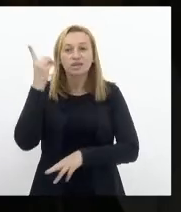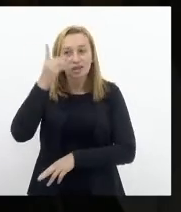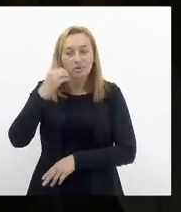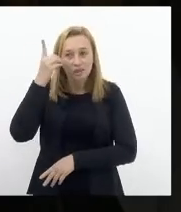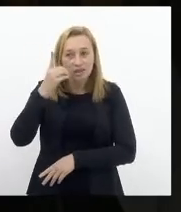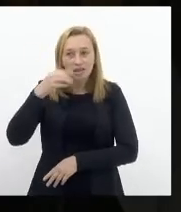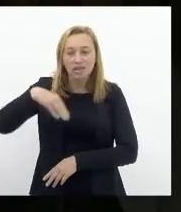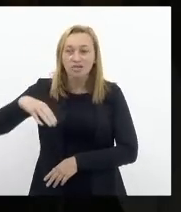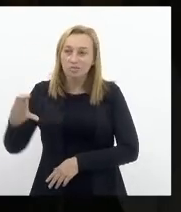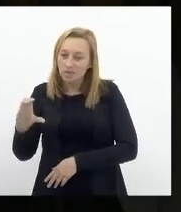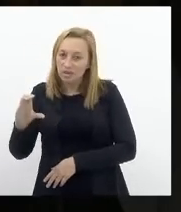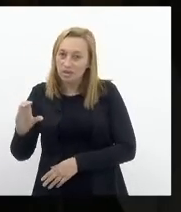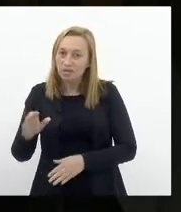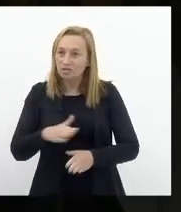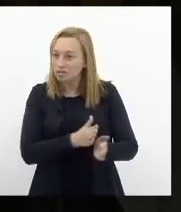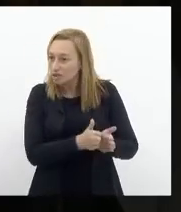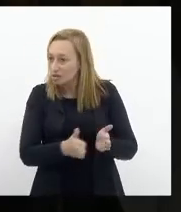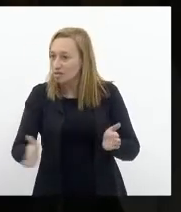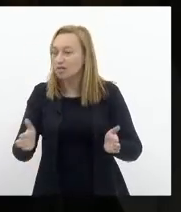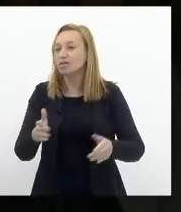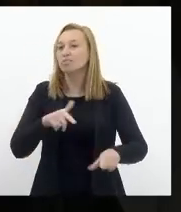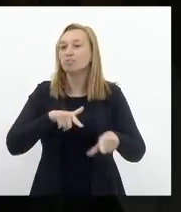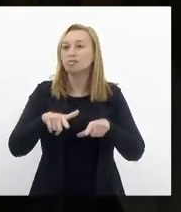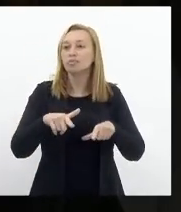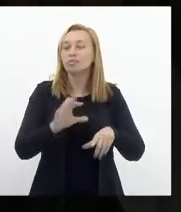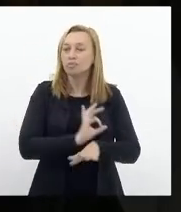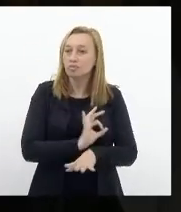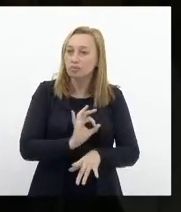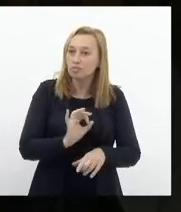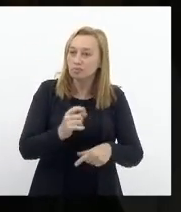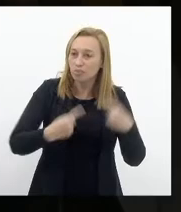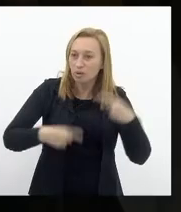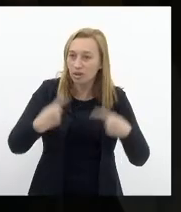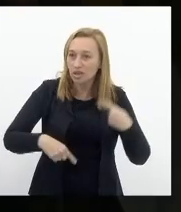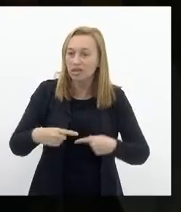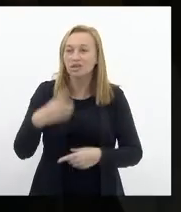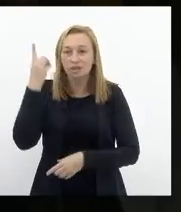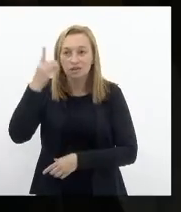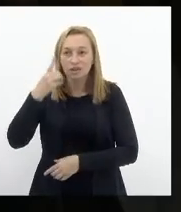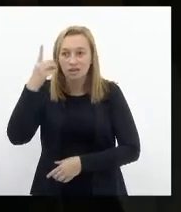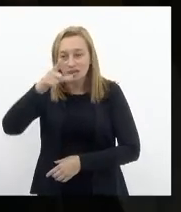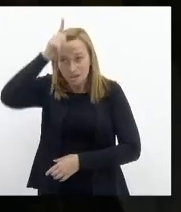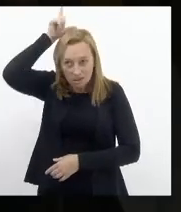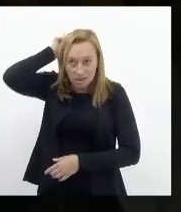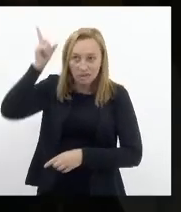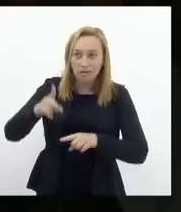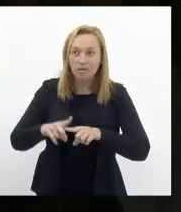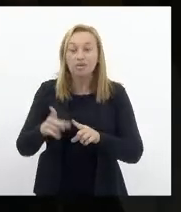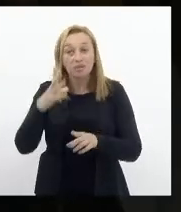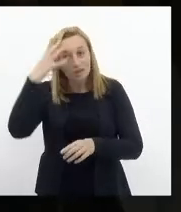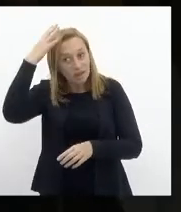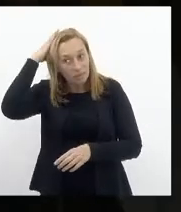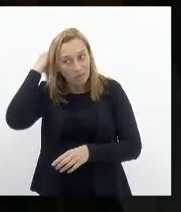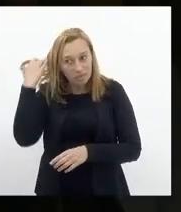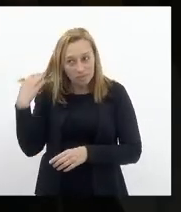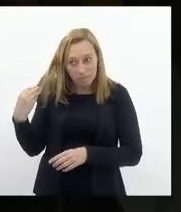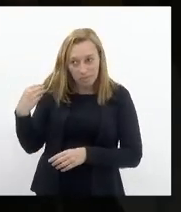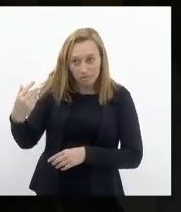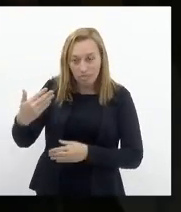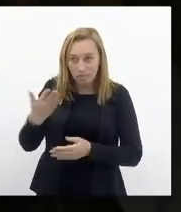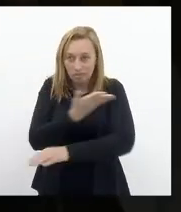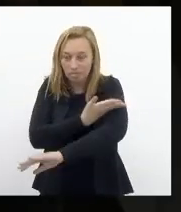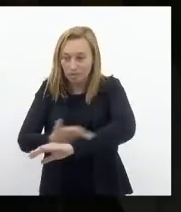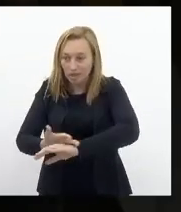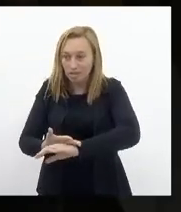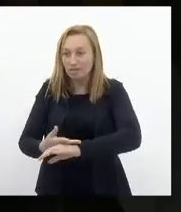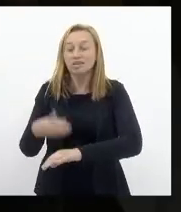trajetória política, assim como o respeito do deputado Luiz Paulo, mas talvez essa trajetória e os cabelos brancos do deputado Mink deveriam lhe